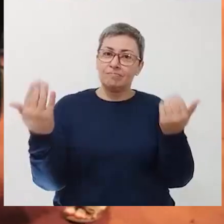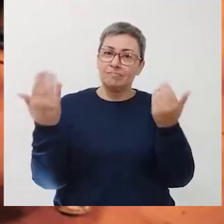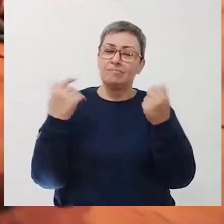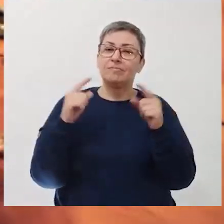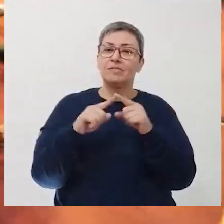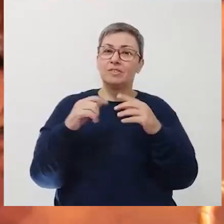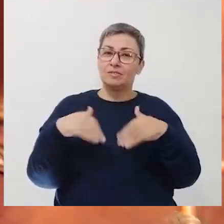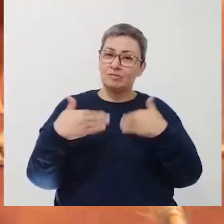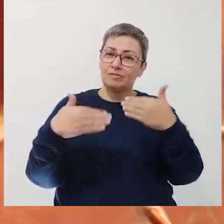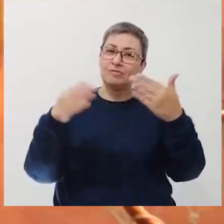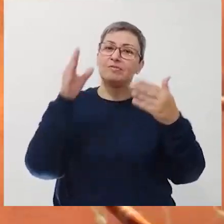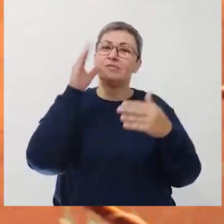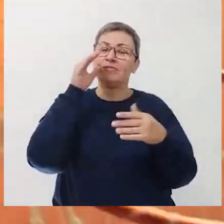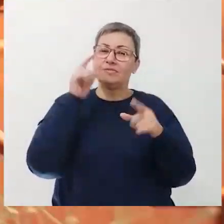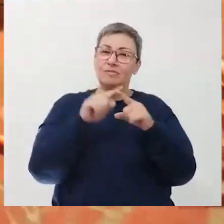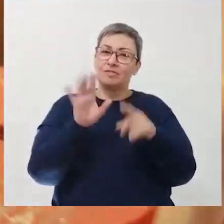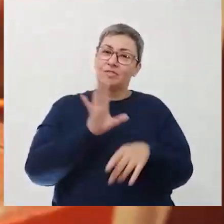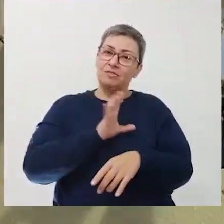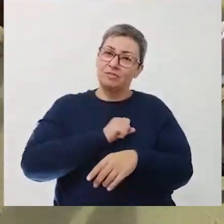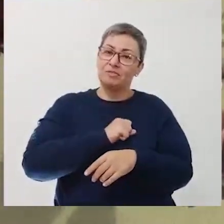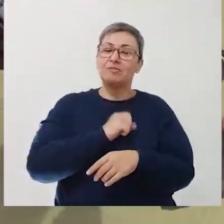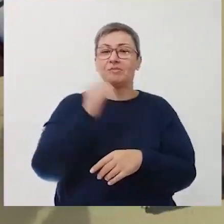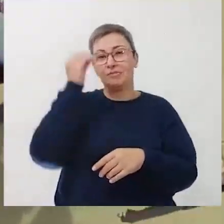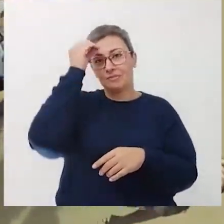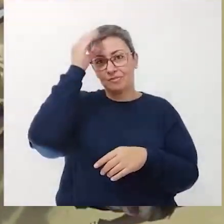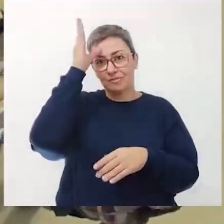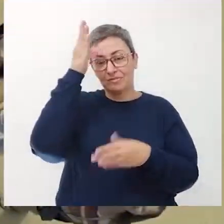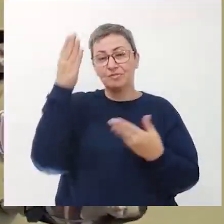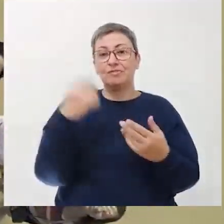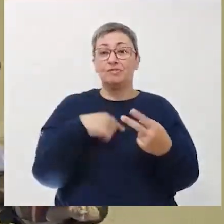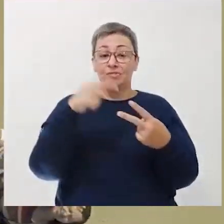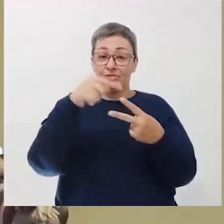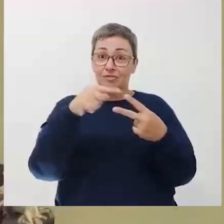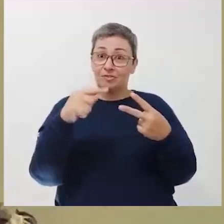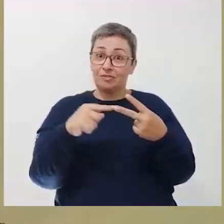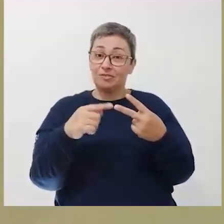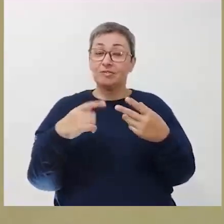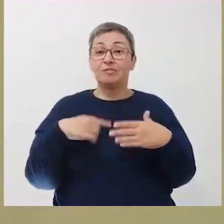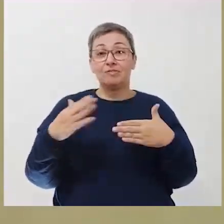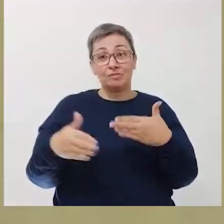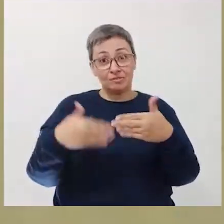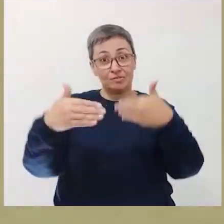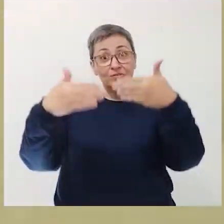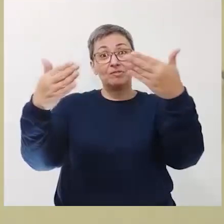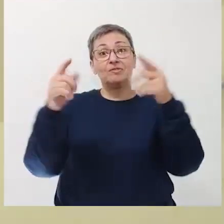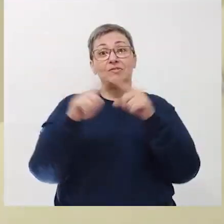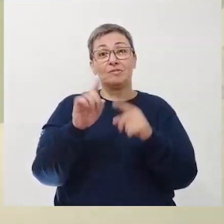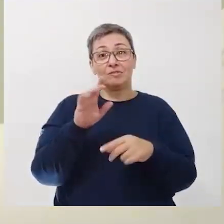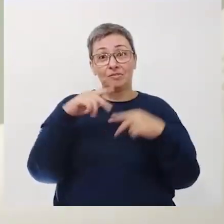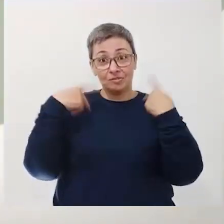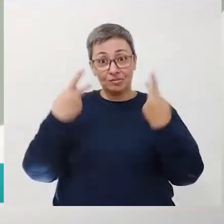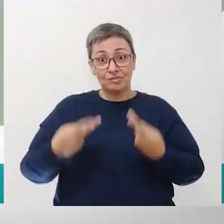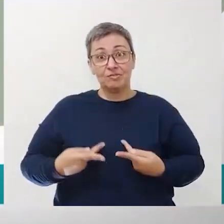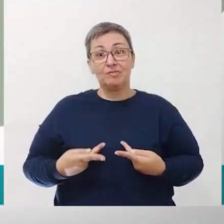gerações a cultivarem a curiosidade e o amor ao saber. Os dois grandes motores do progresso humano.